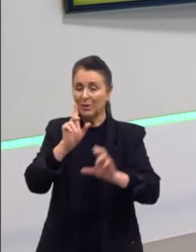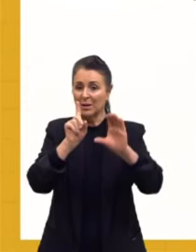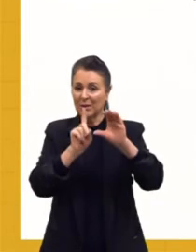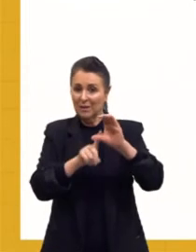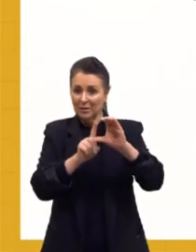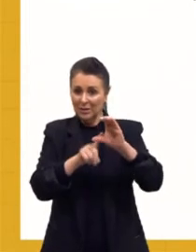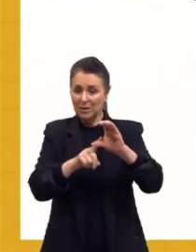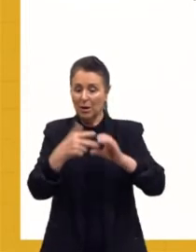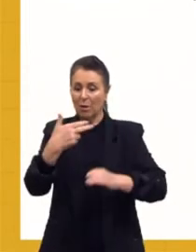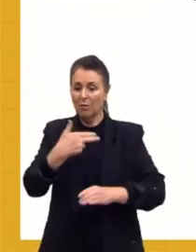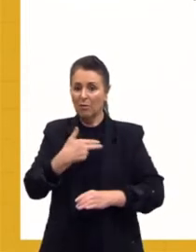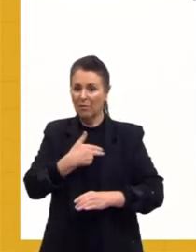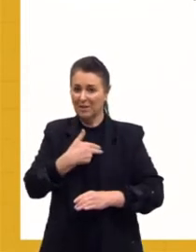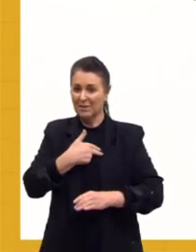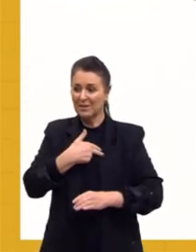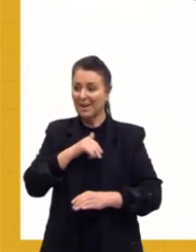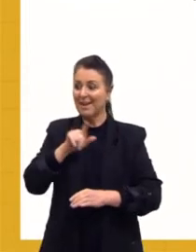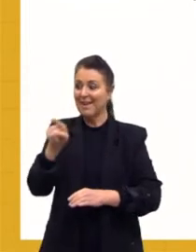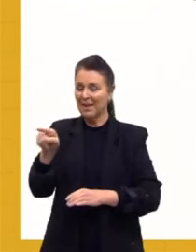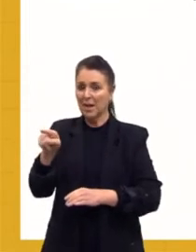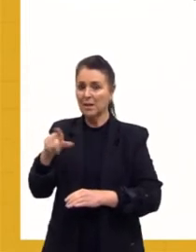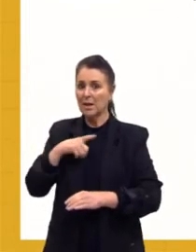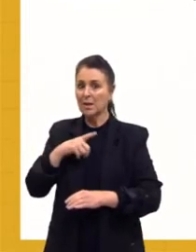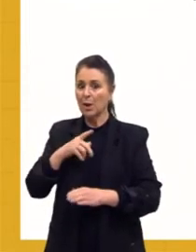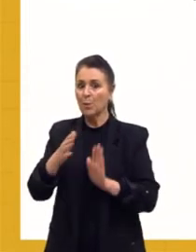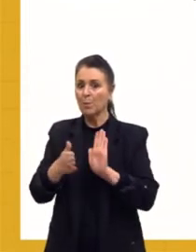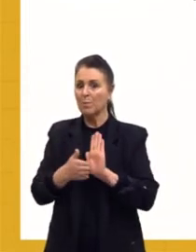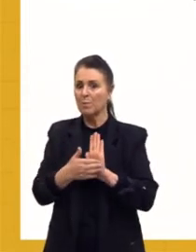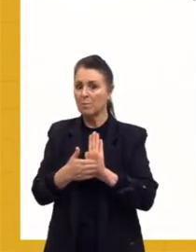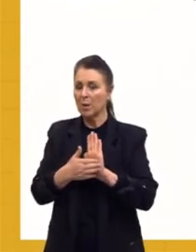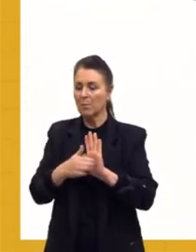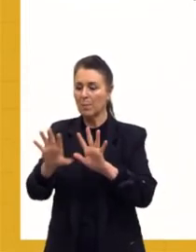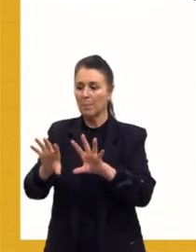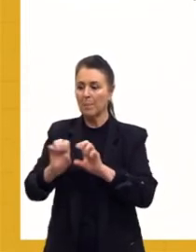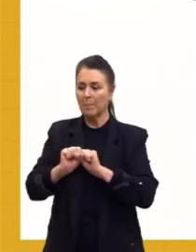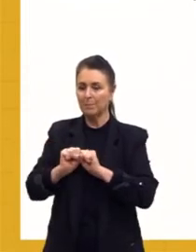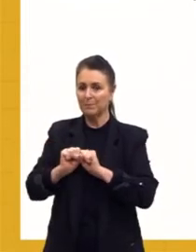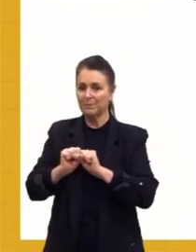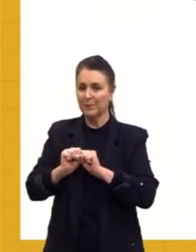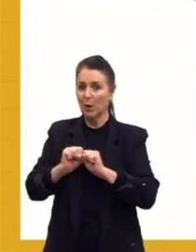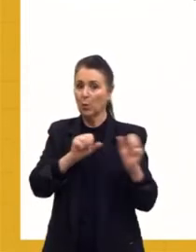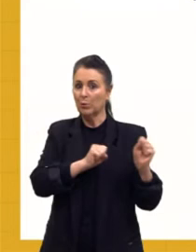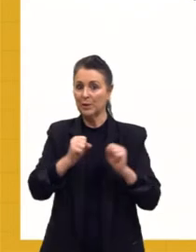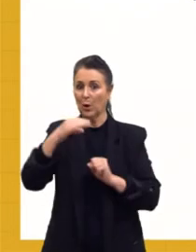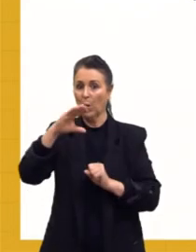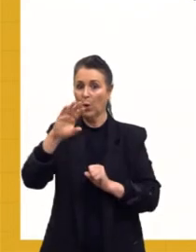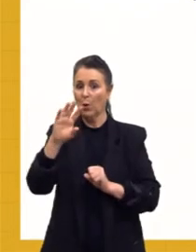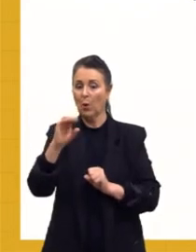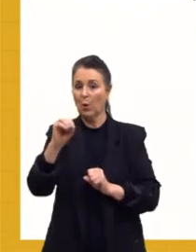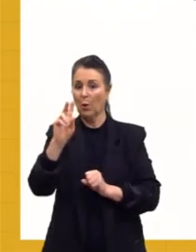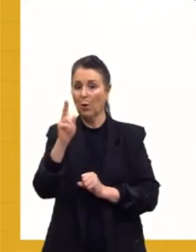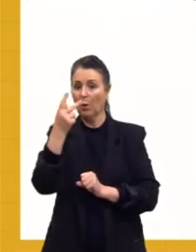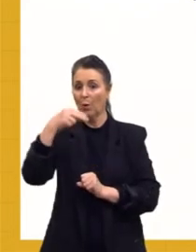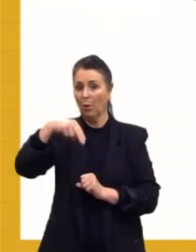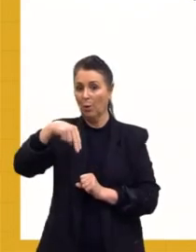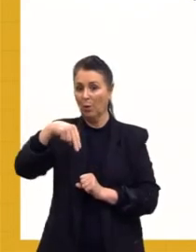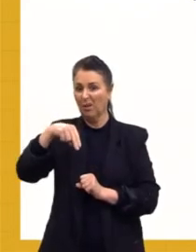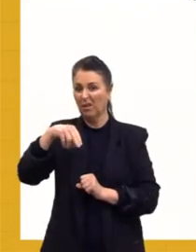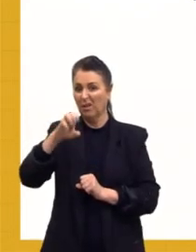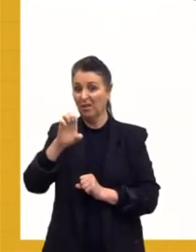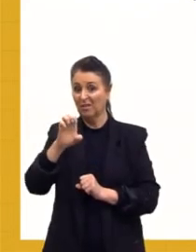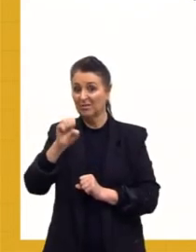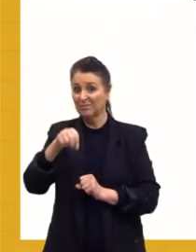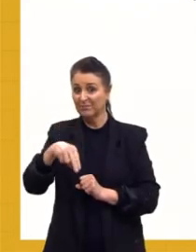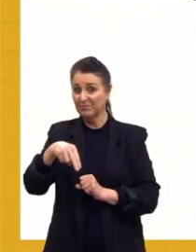vai dizer que existia um plano para tomar o poder, que era o tal do Plano Cohen, ele inventa esse Plano Cohen como um